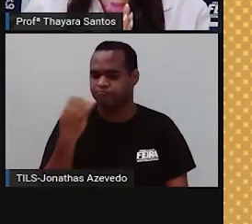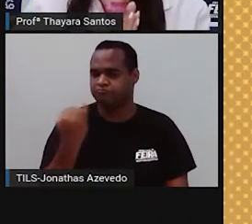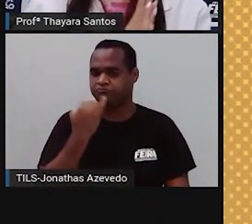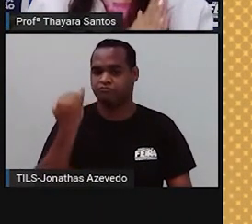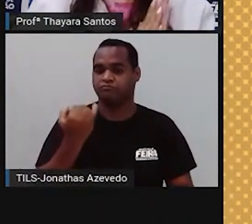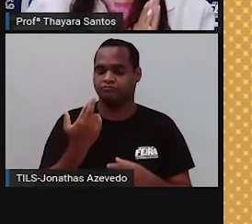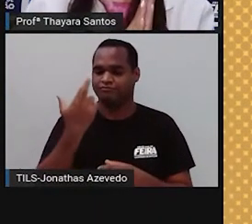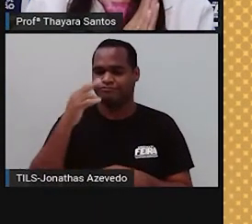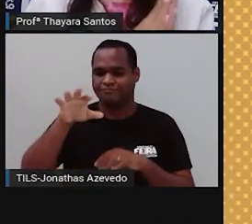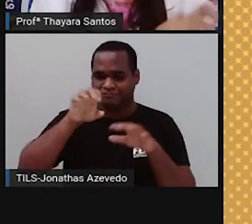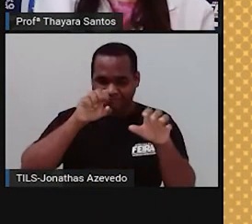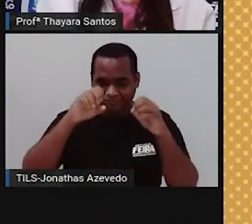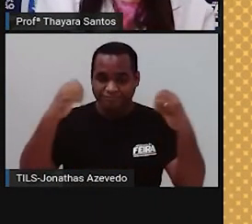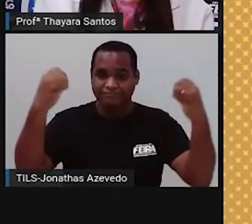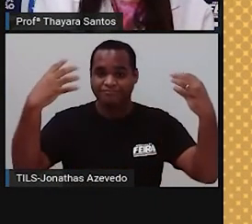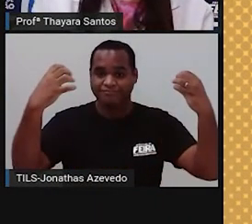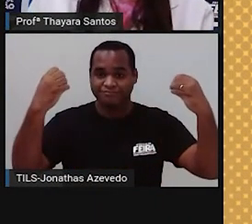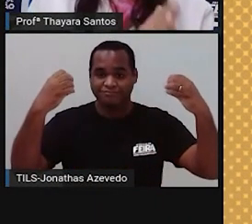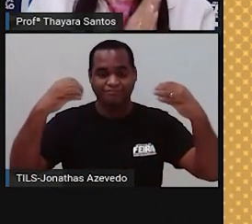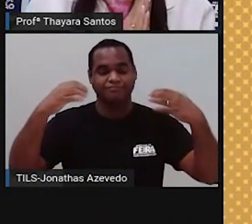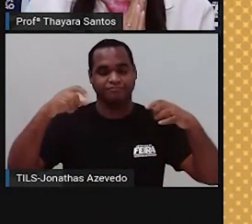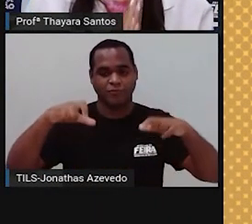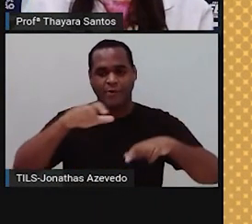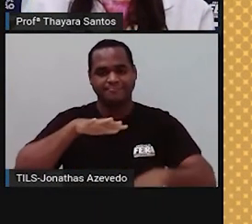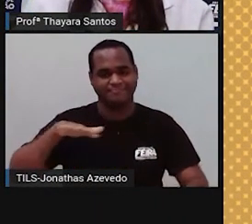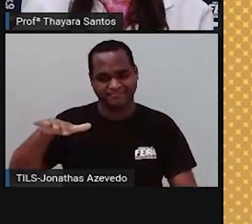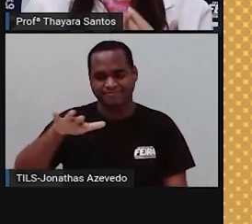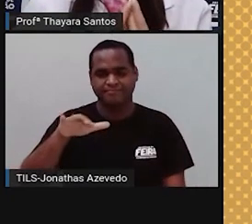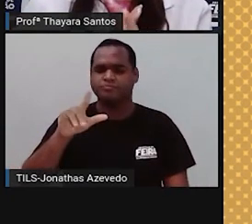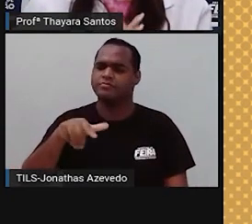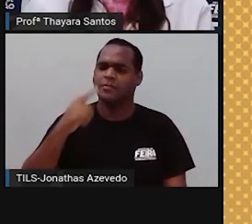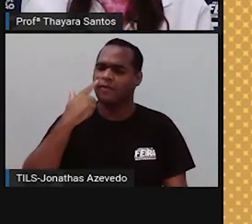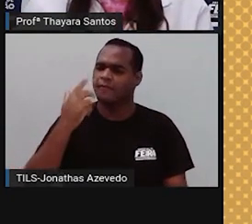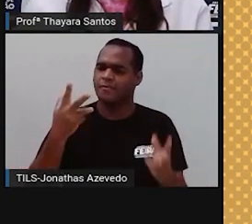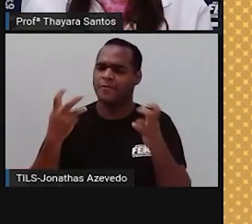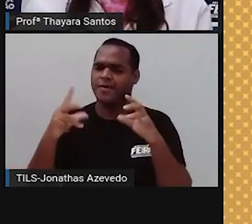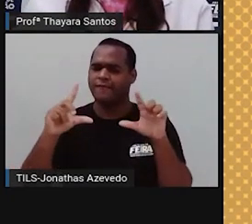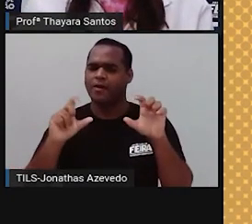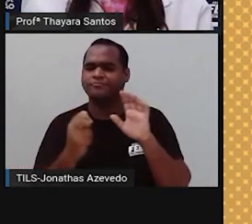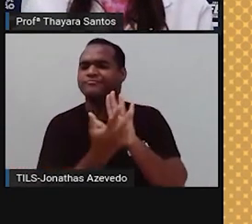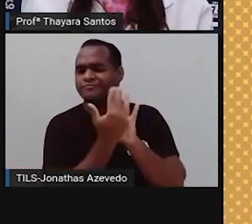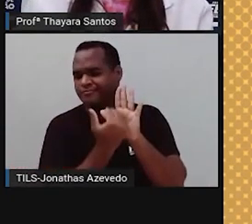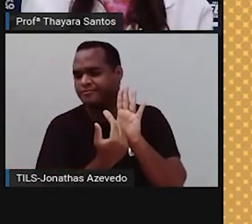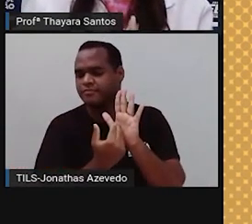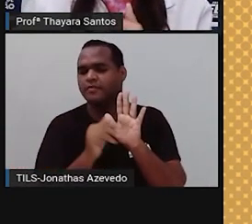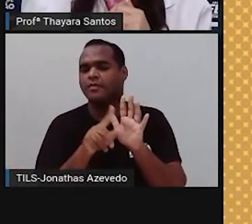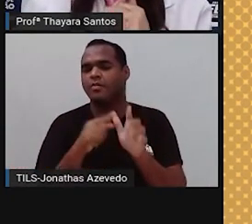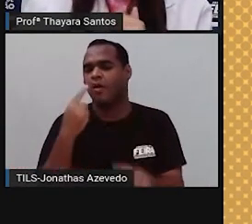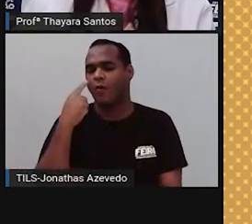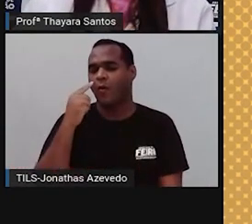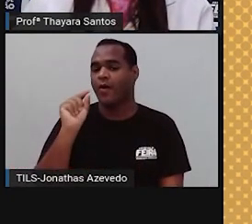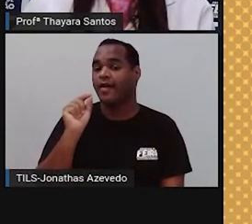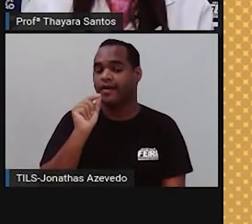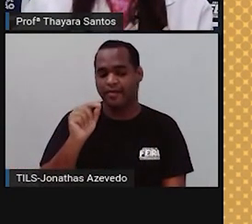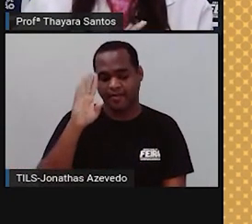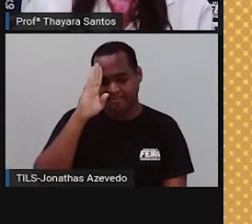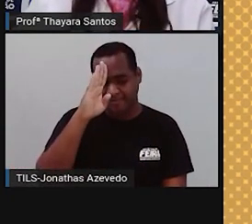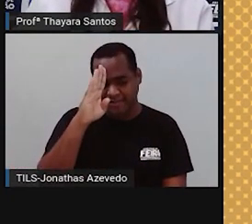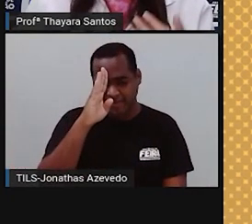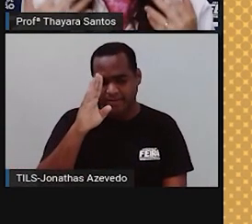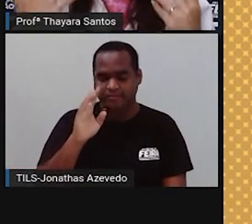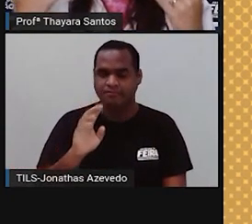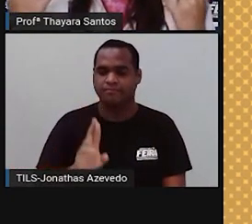por captar o estímulo luminoso do ambiente e promover a percepção de imagens. E o órgão do nosso corpo, que é